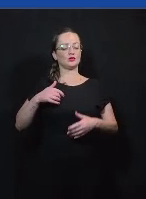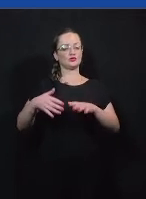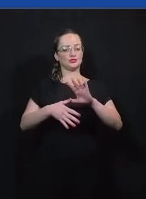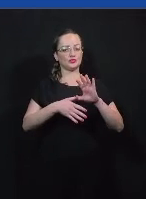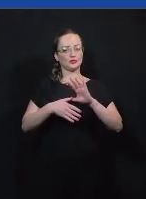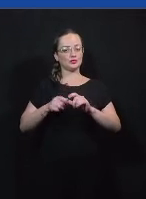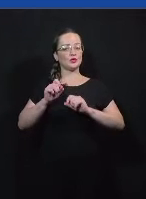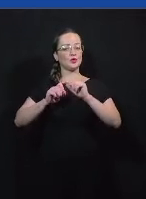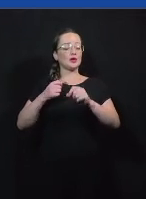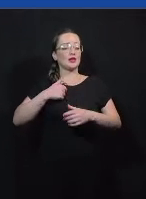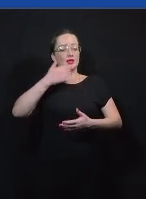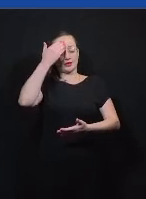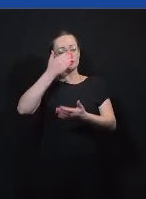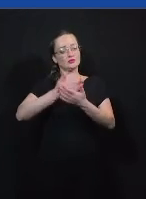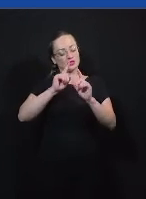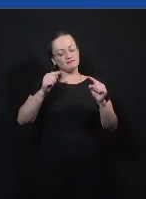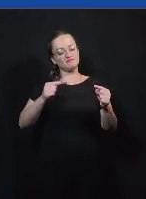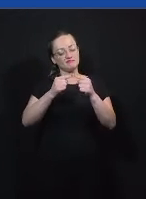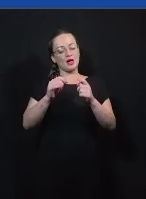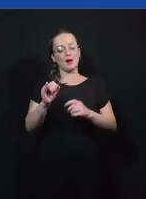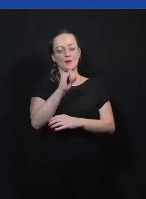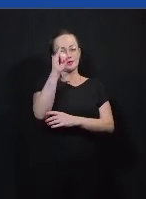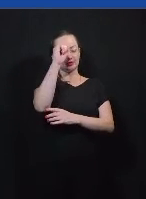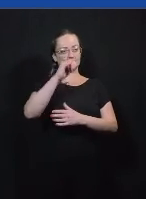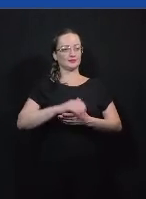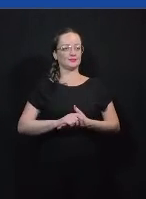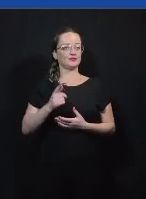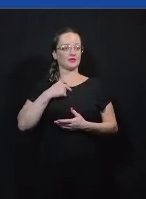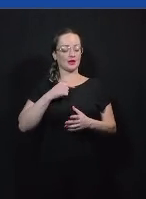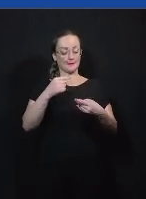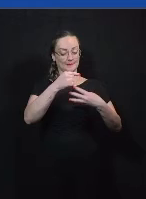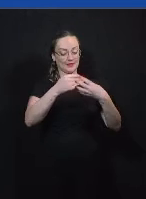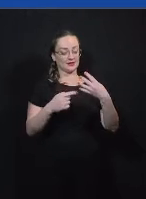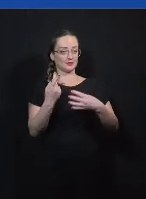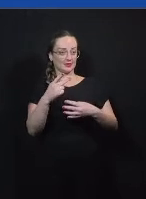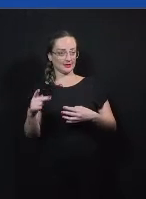acharem que seja relevante para a matéria deles